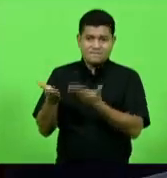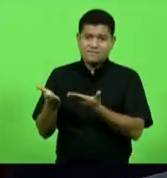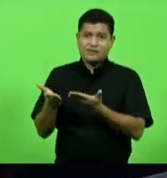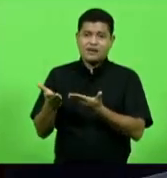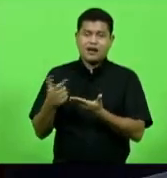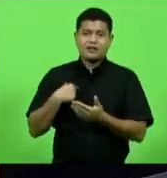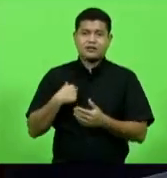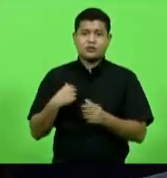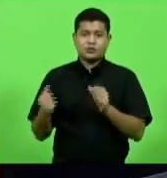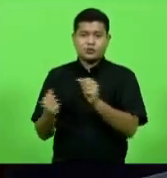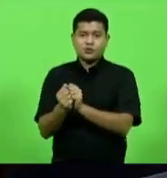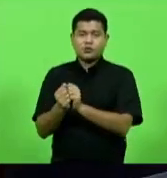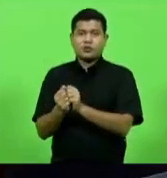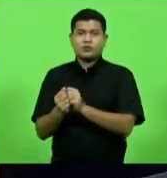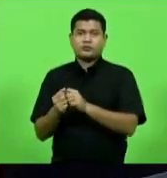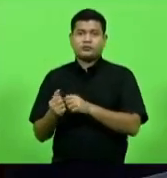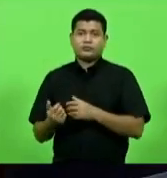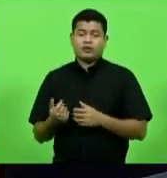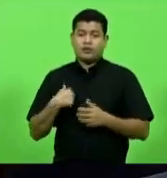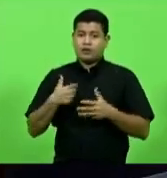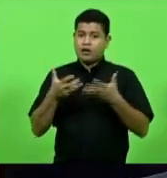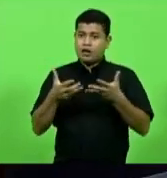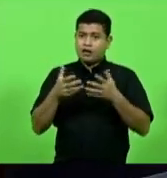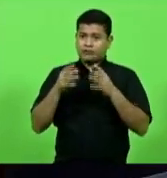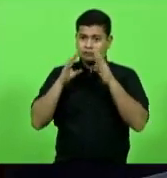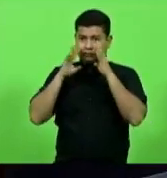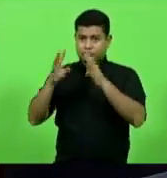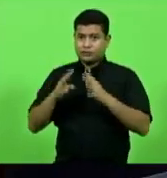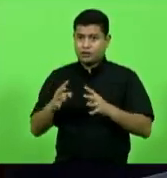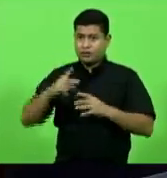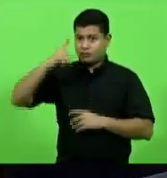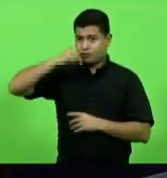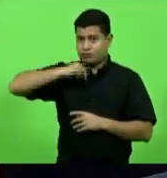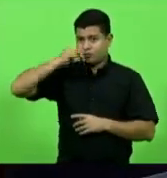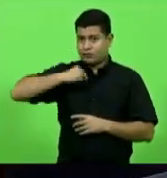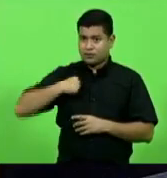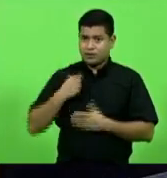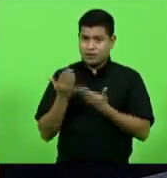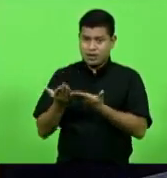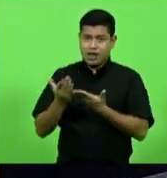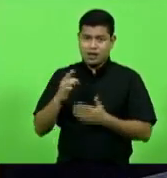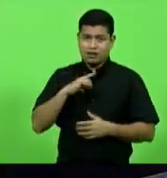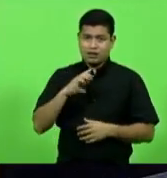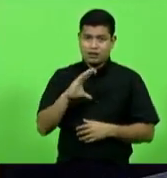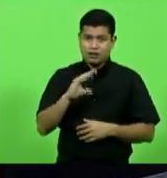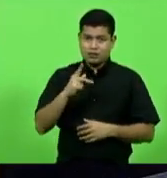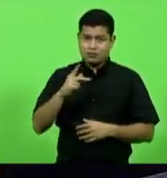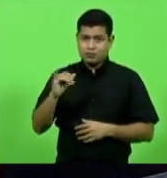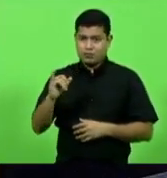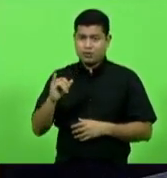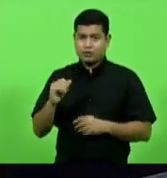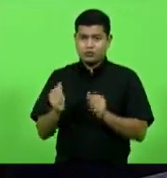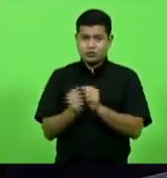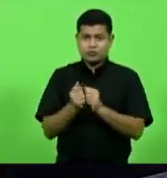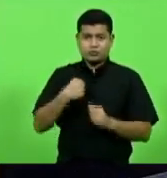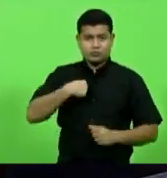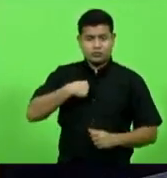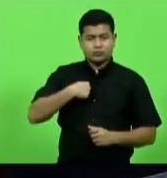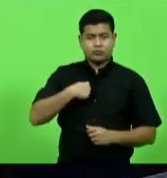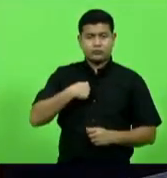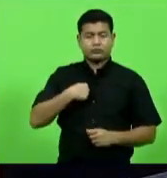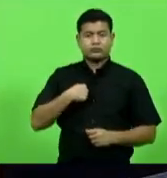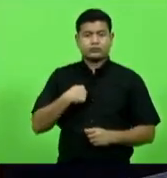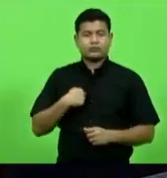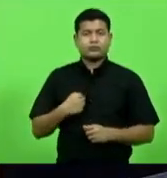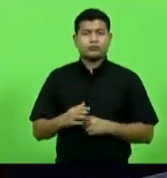eu quero falar aqui até chamar atenção do deputado Kennedy Nunes que fez parte da CPI dos respiradores juntamente comigo uma das